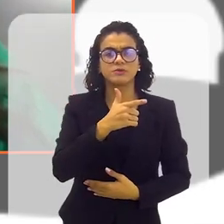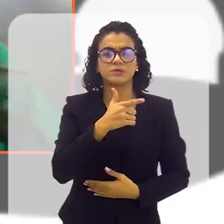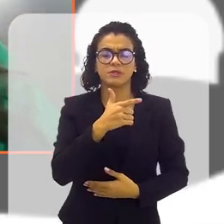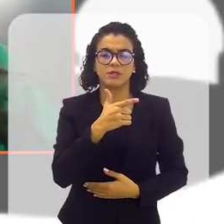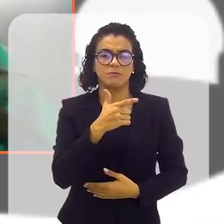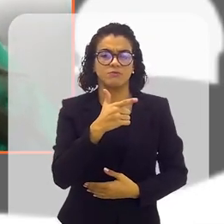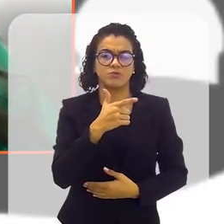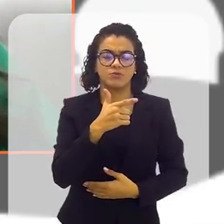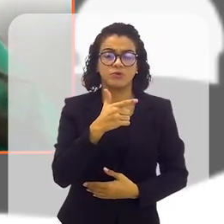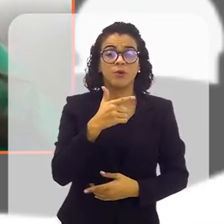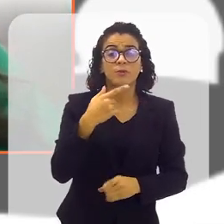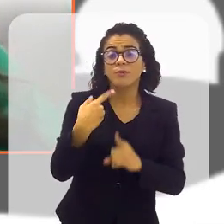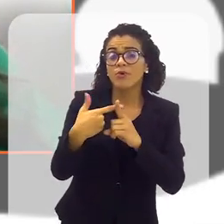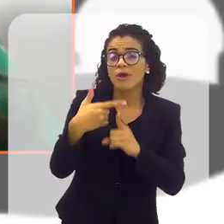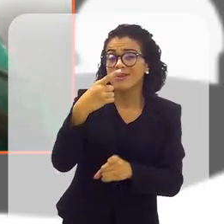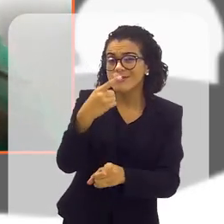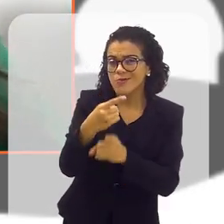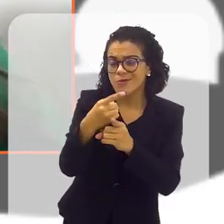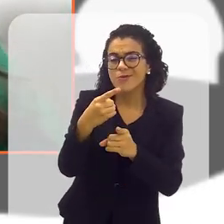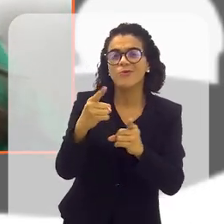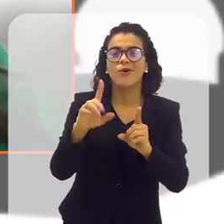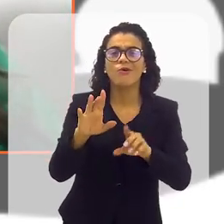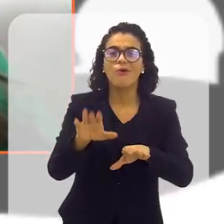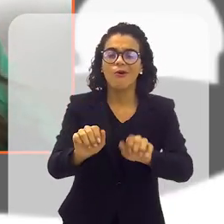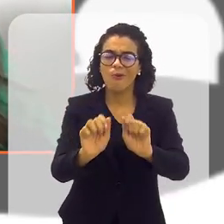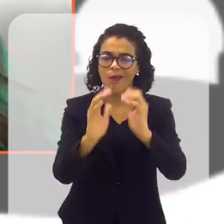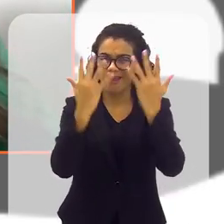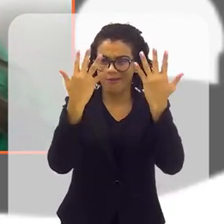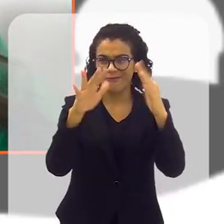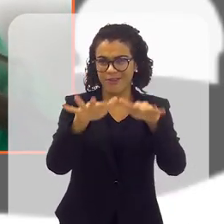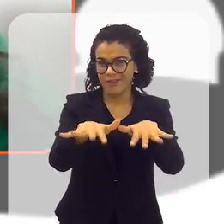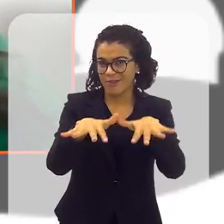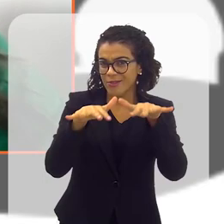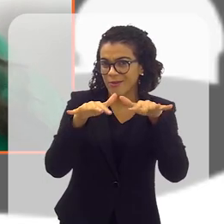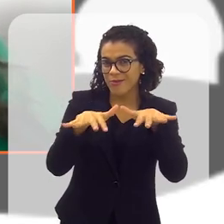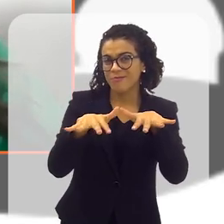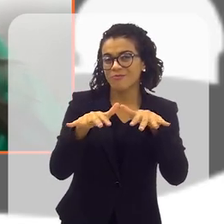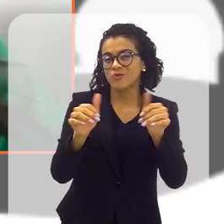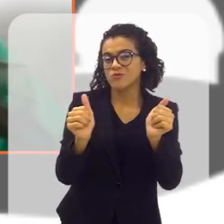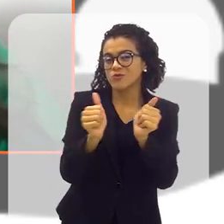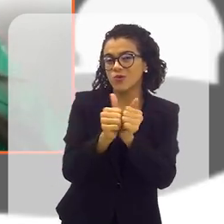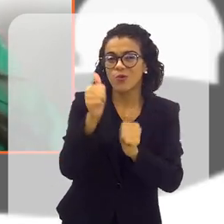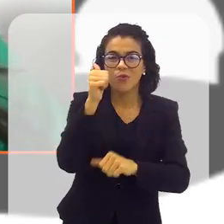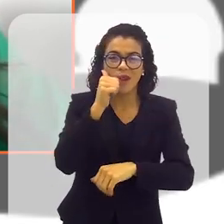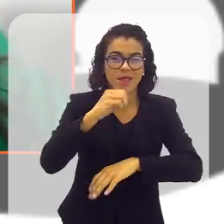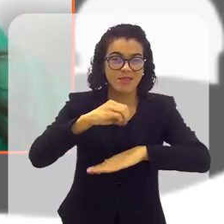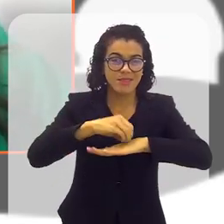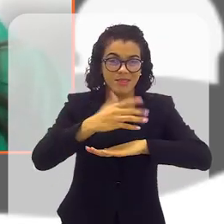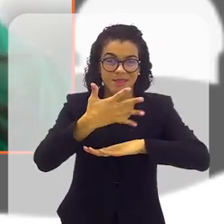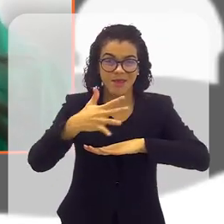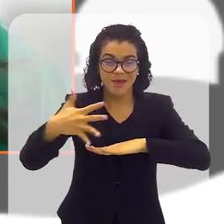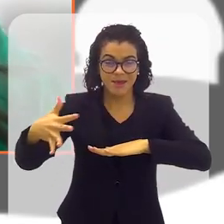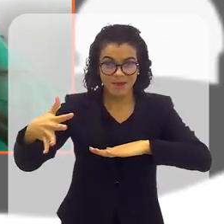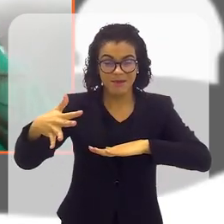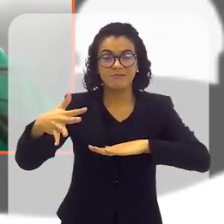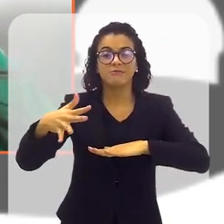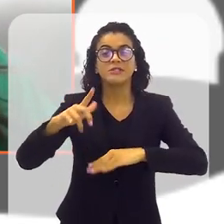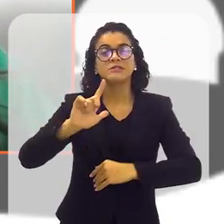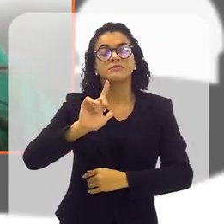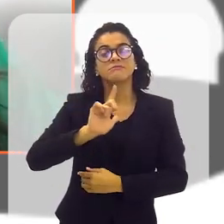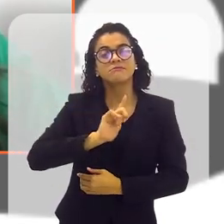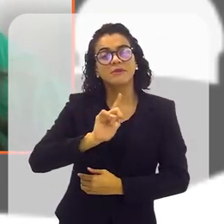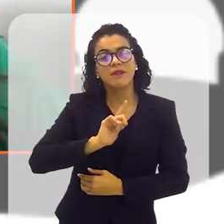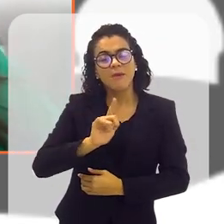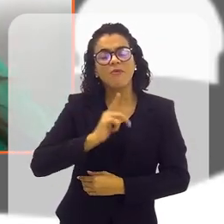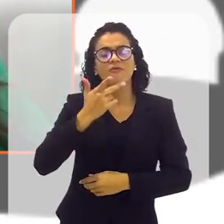nós descobrimos num evento que nós realizamos com o Lady Diamond, todos os eventos nós